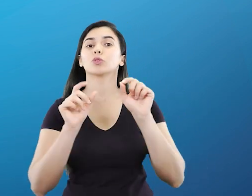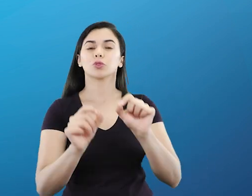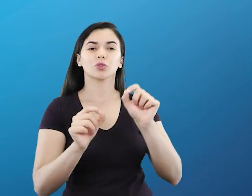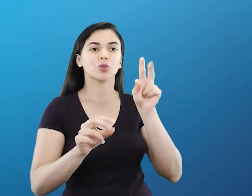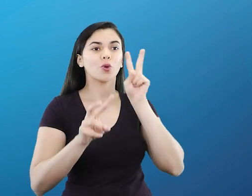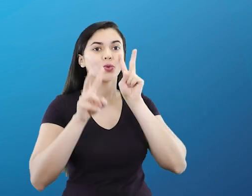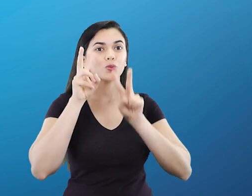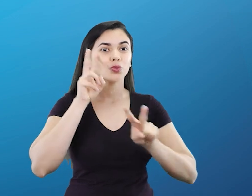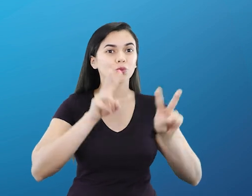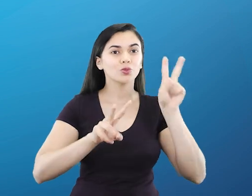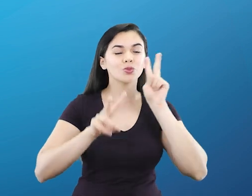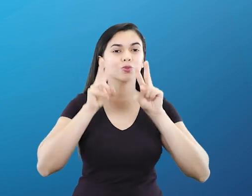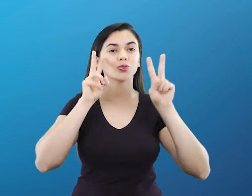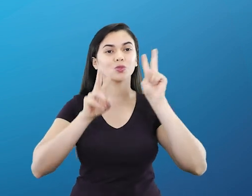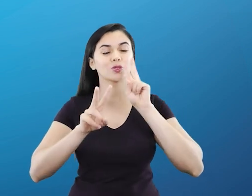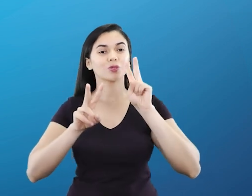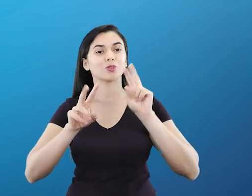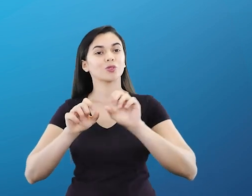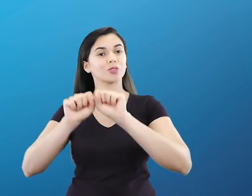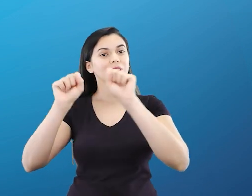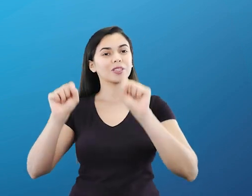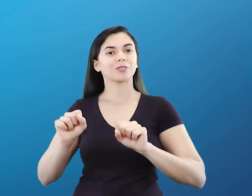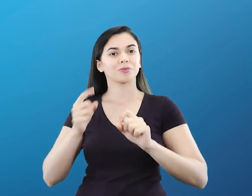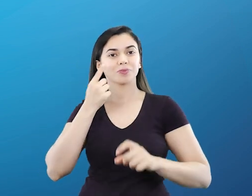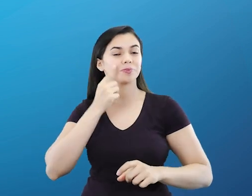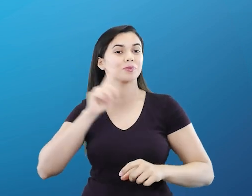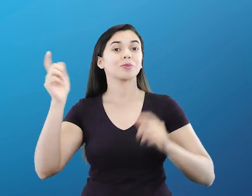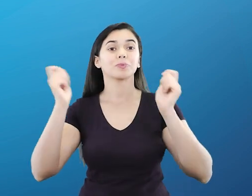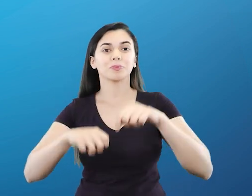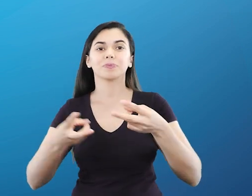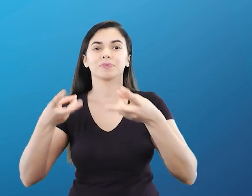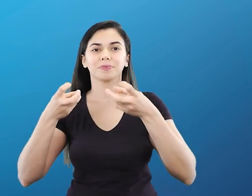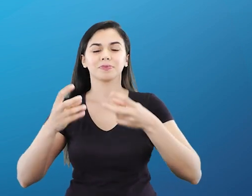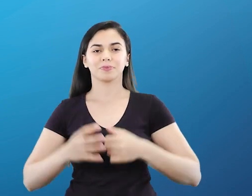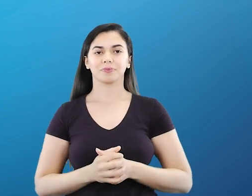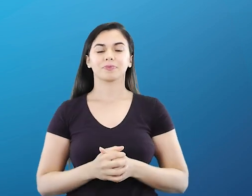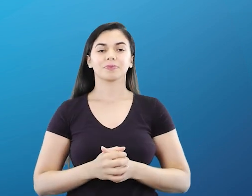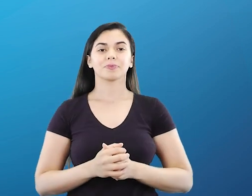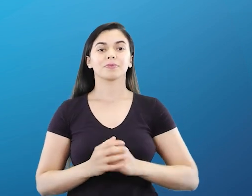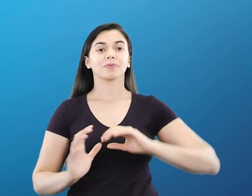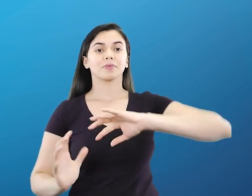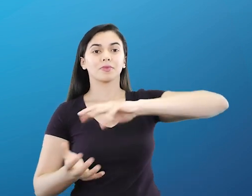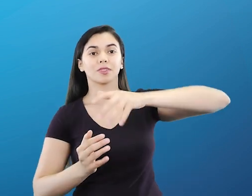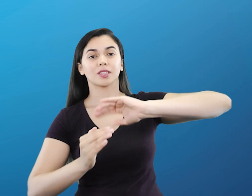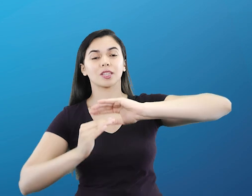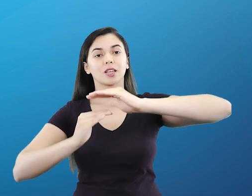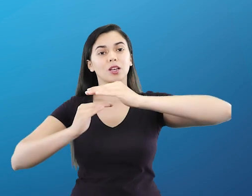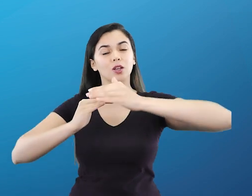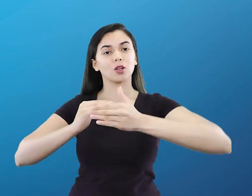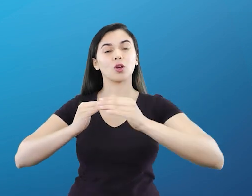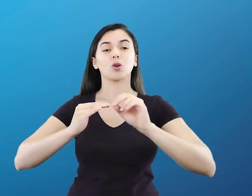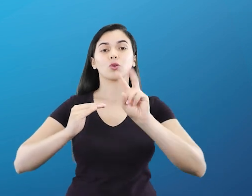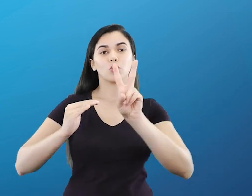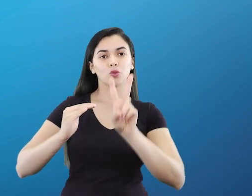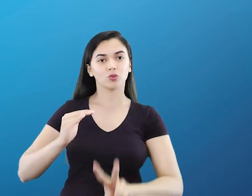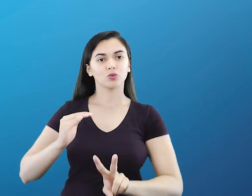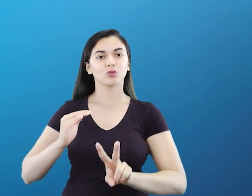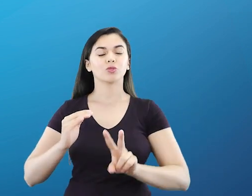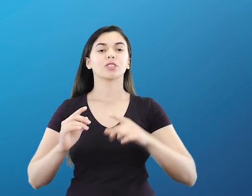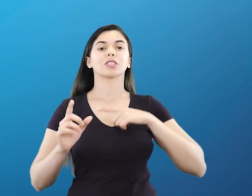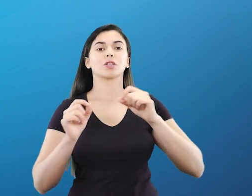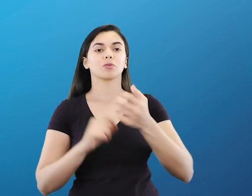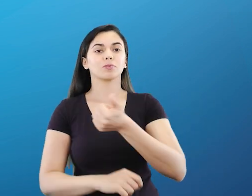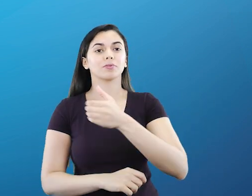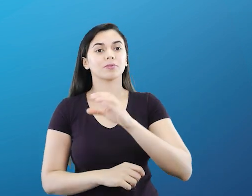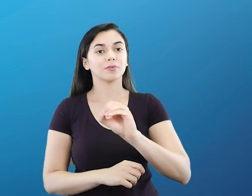possível ver aqui através de esquemas como que se dá essa diferença. A atmosfera é uma estrutura vertical com cerca de